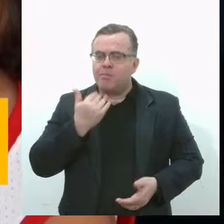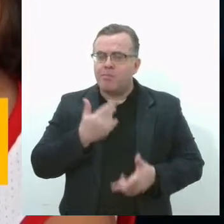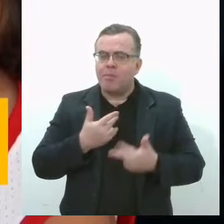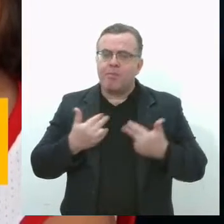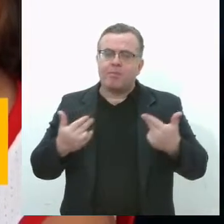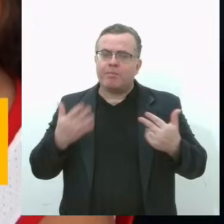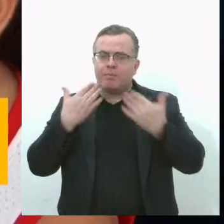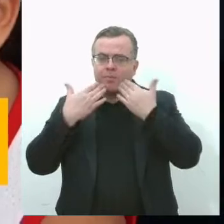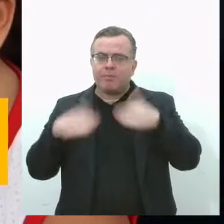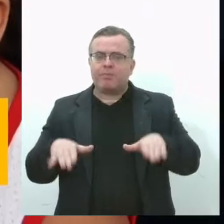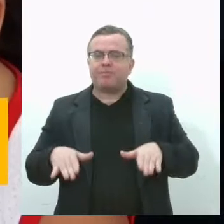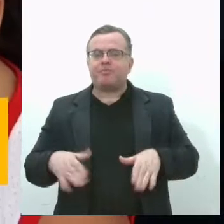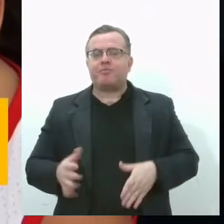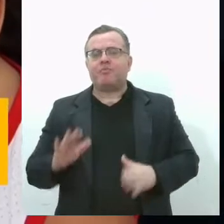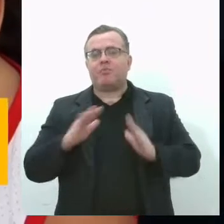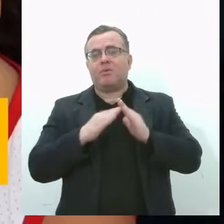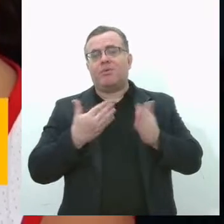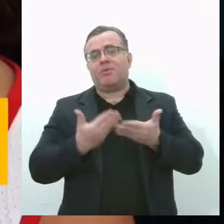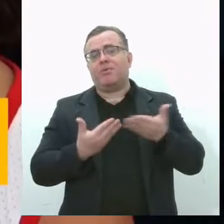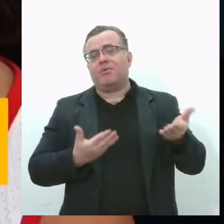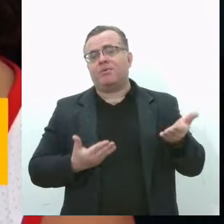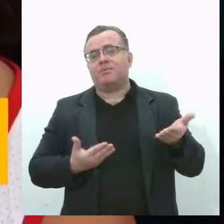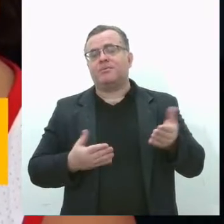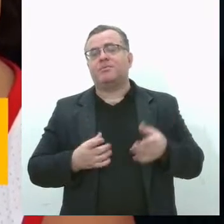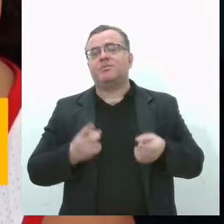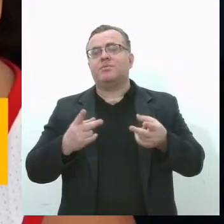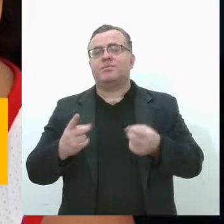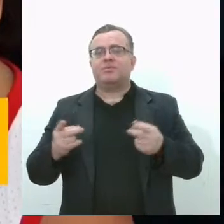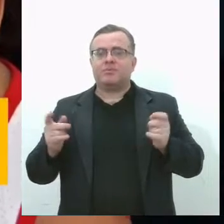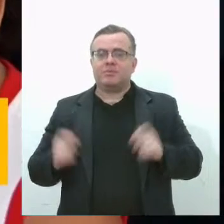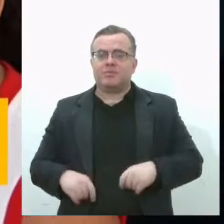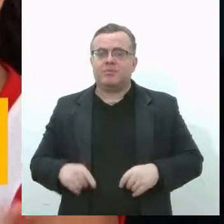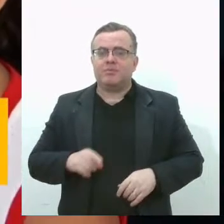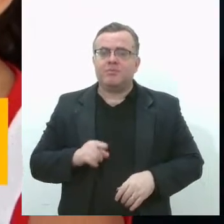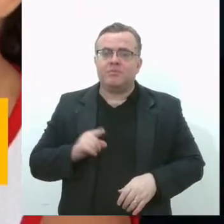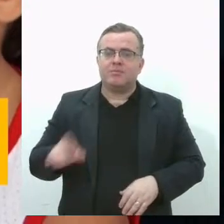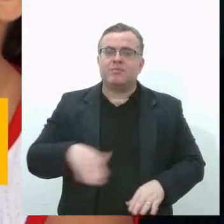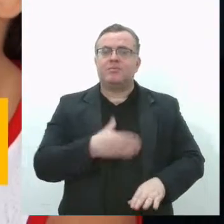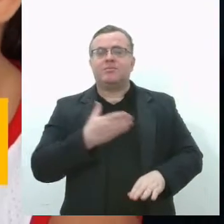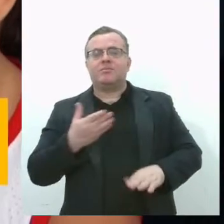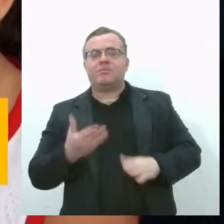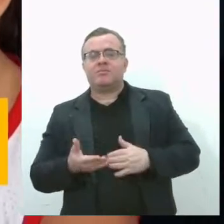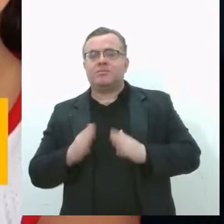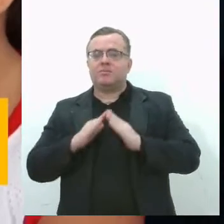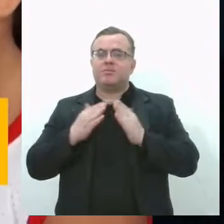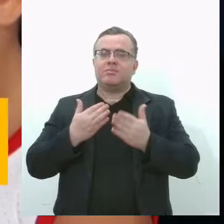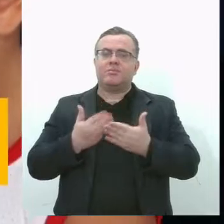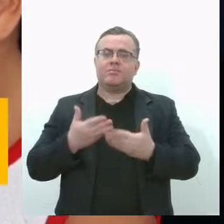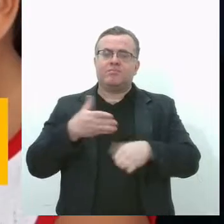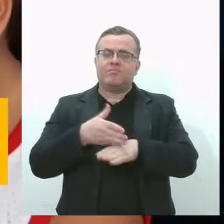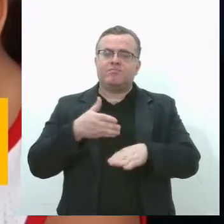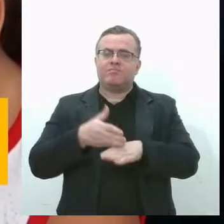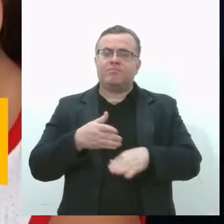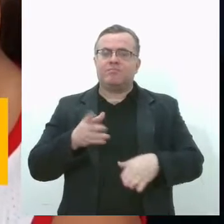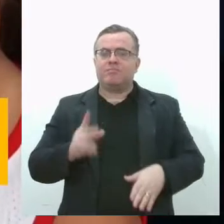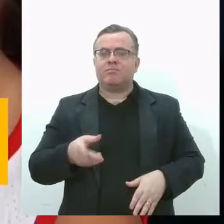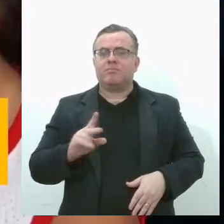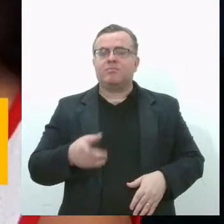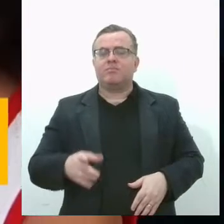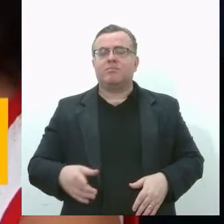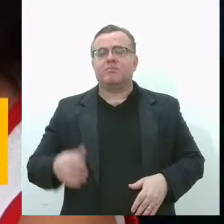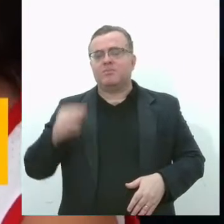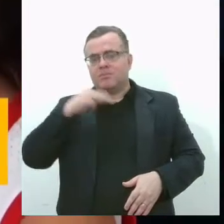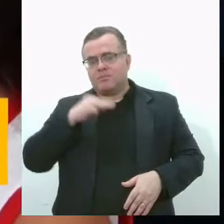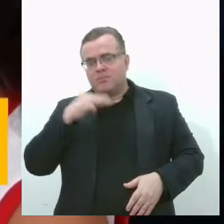nosso controle. E aí, a criança passa a maior parte do tempo na escola, né? E dificulta o trabalho da mãe